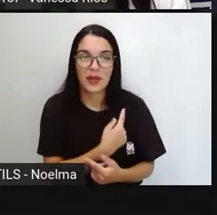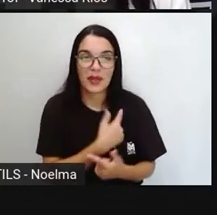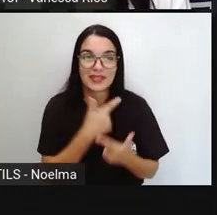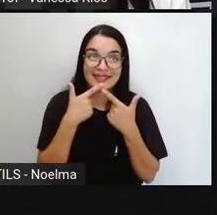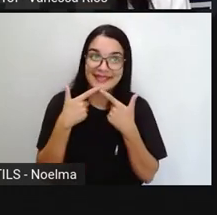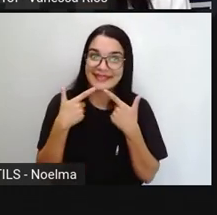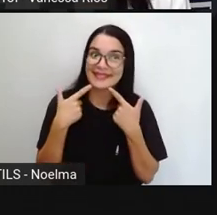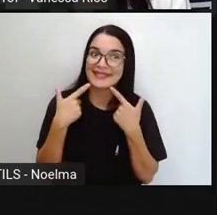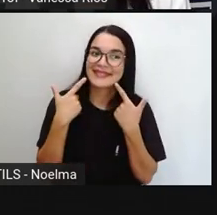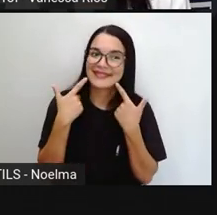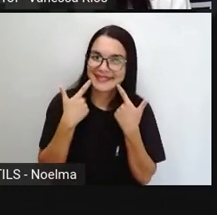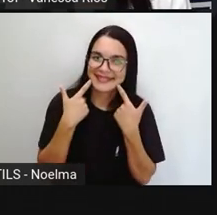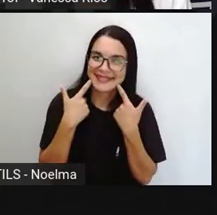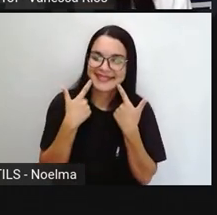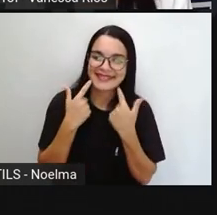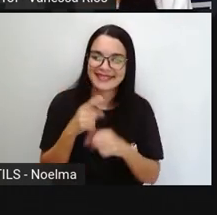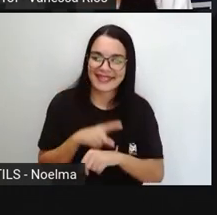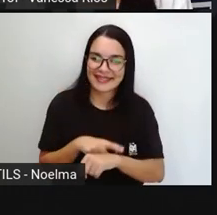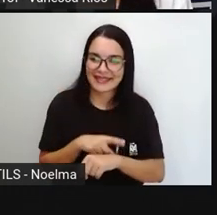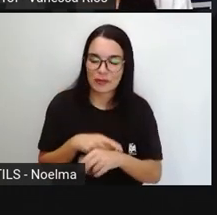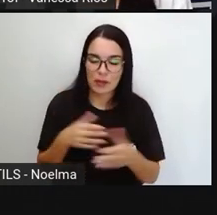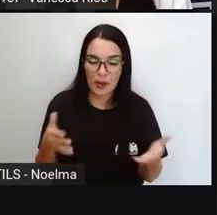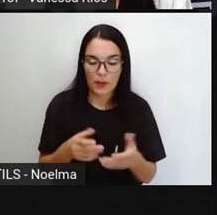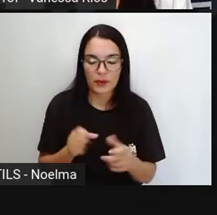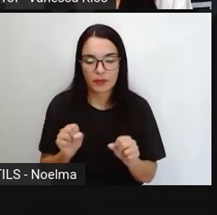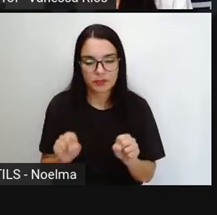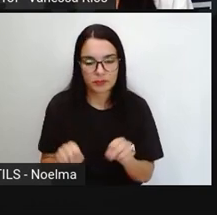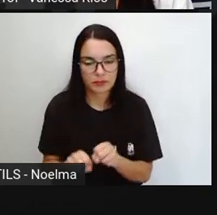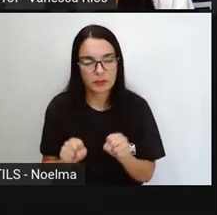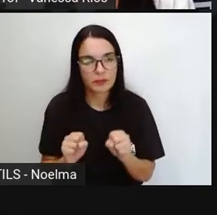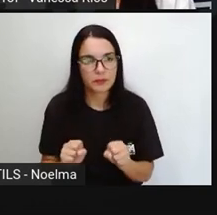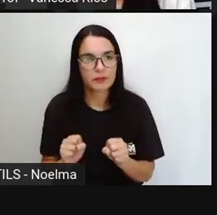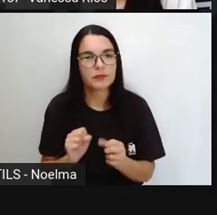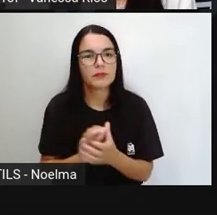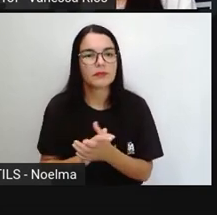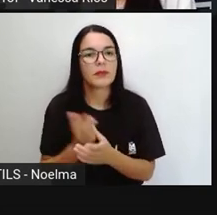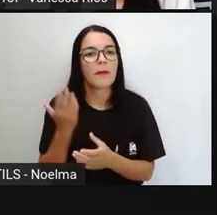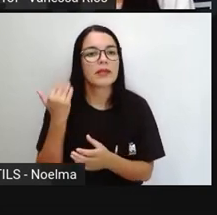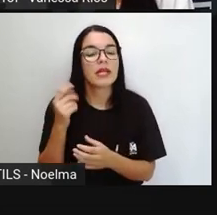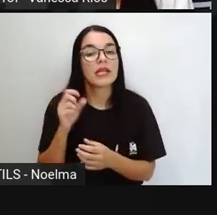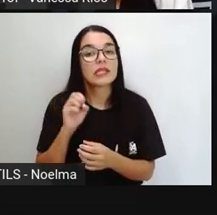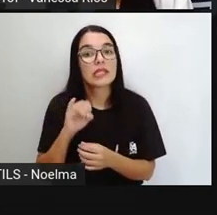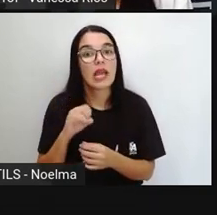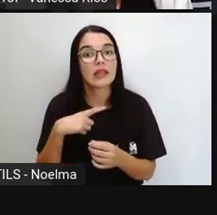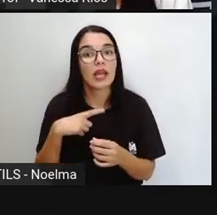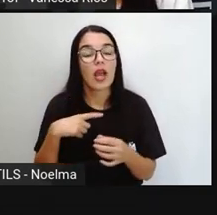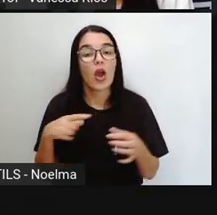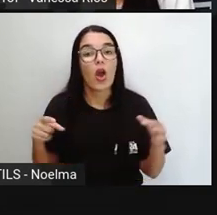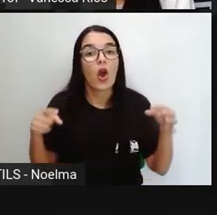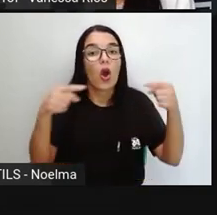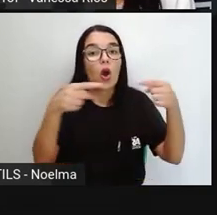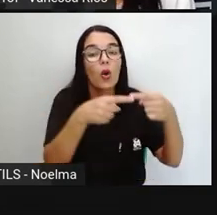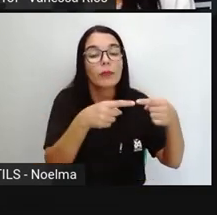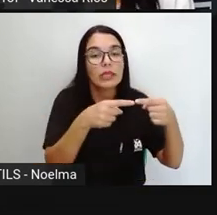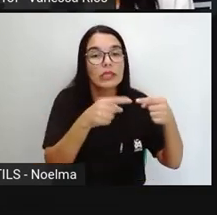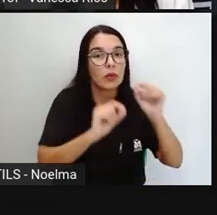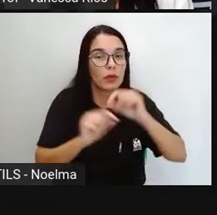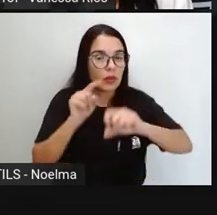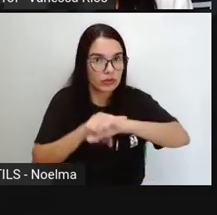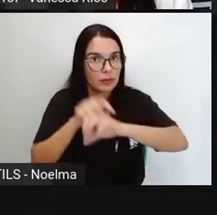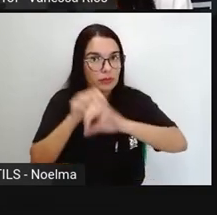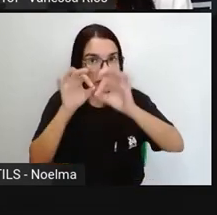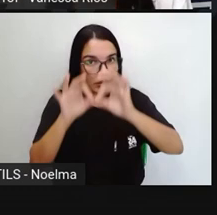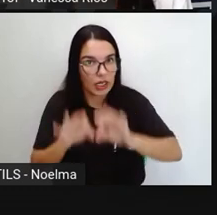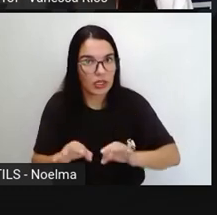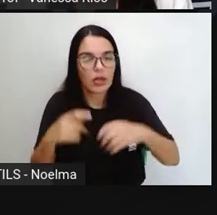representar tanto o tempo presente, quanto o tempo pretérito. Para a gente associar o tempo aí, que realmente este verbo